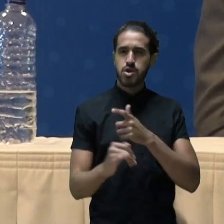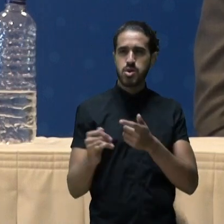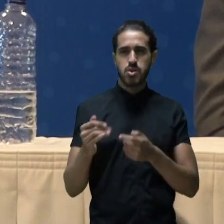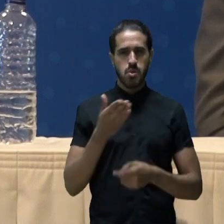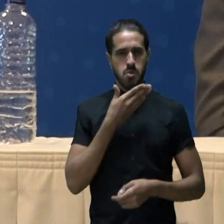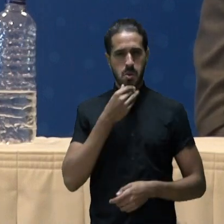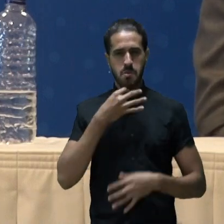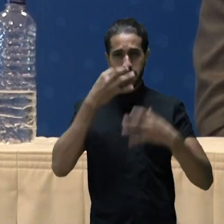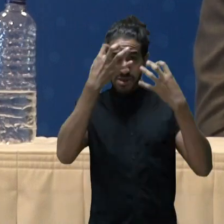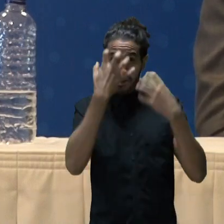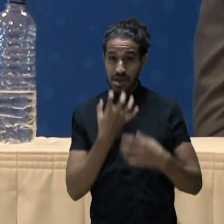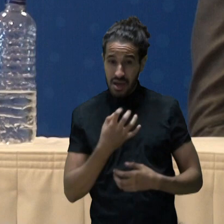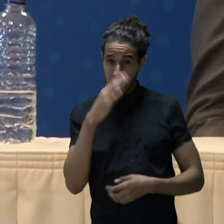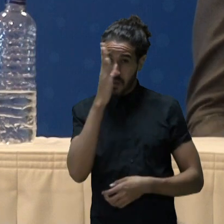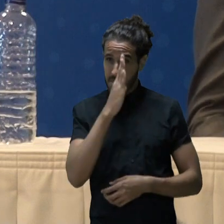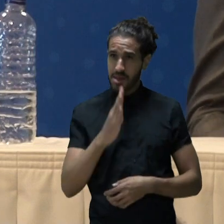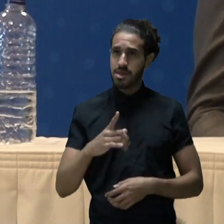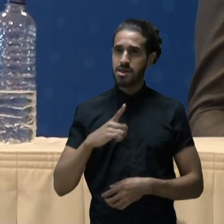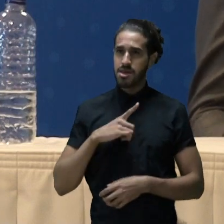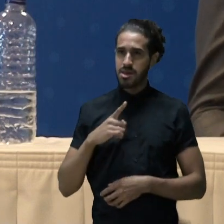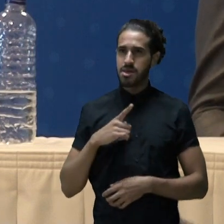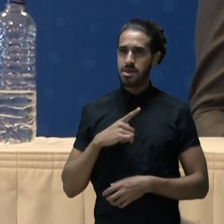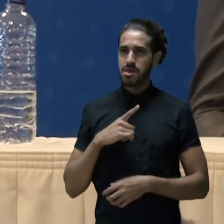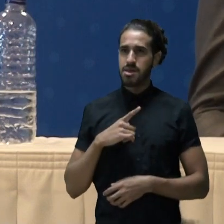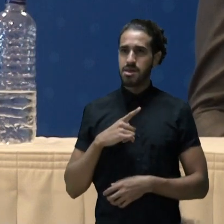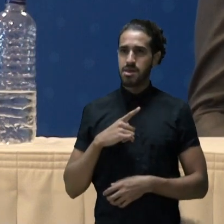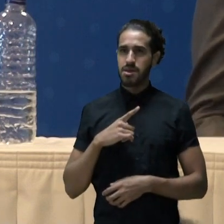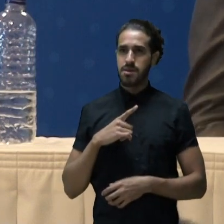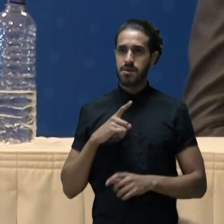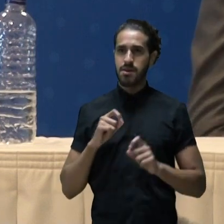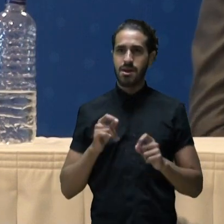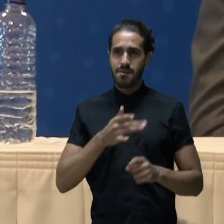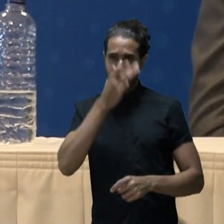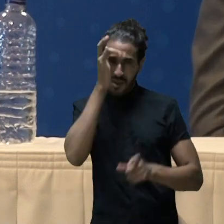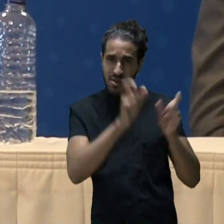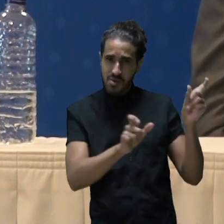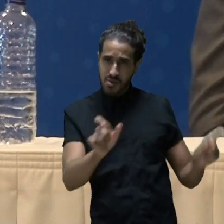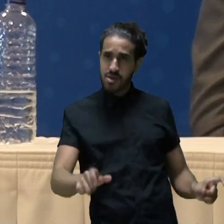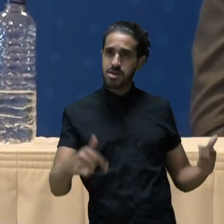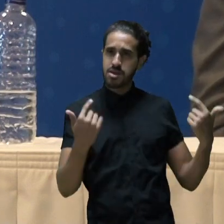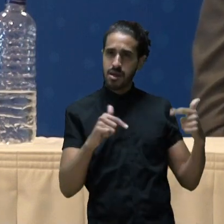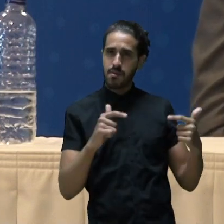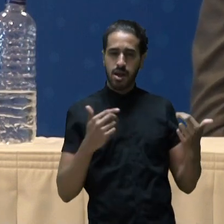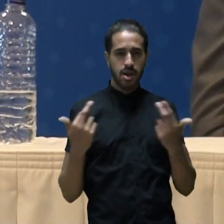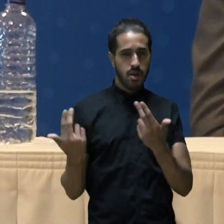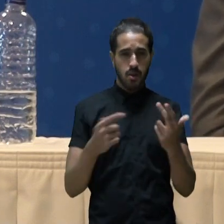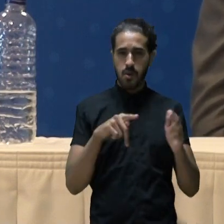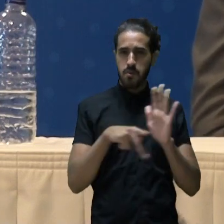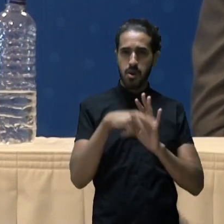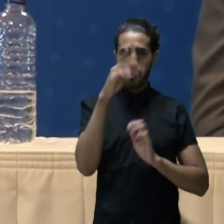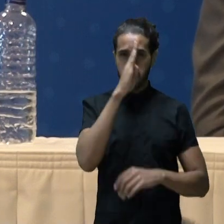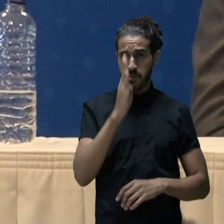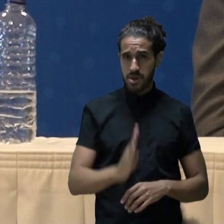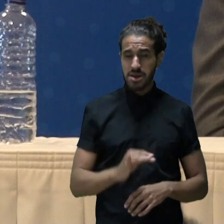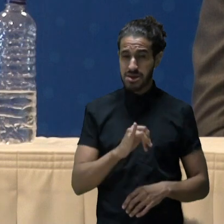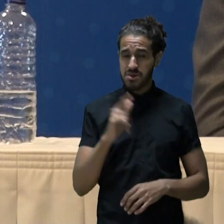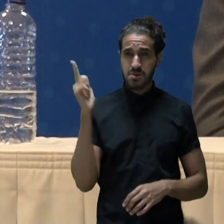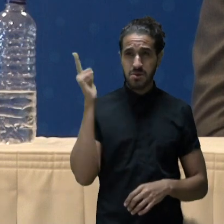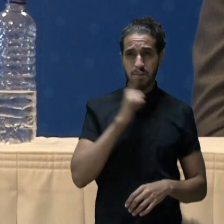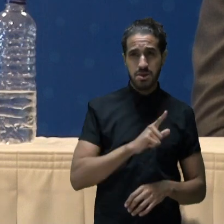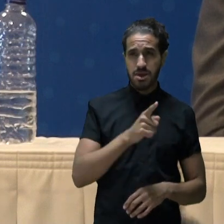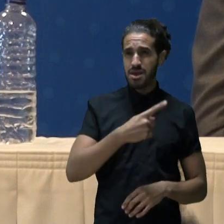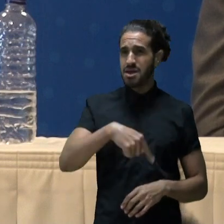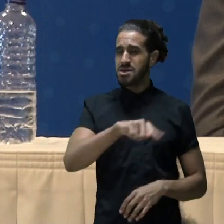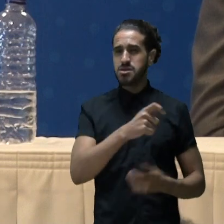os homens sérios que o Brasil contém e possui, gente trabalhadora como a gente brasileira, se eles